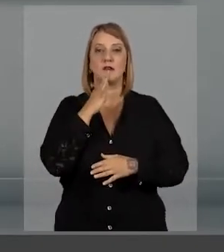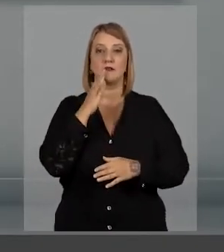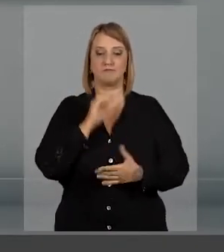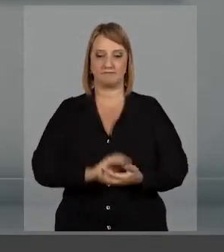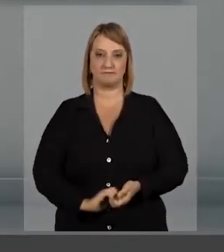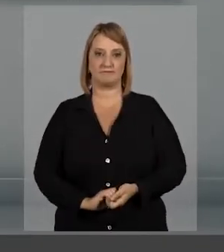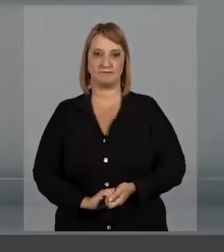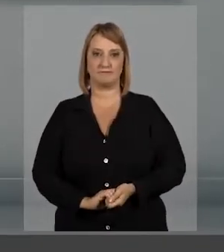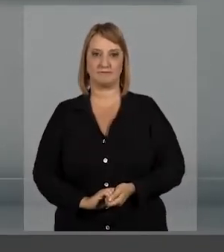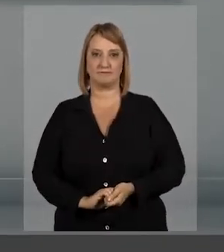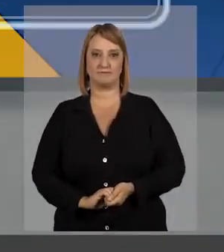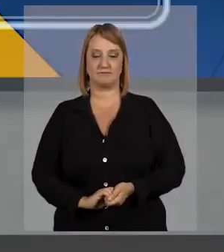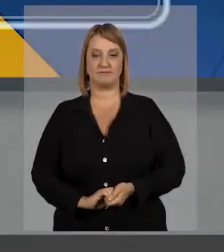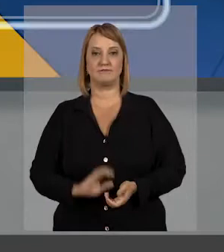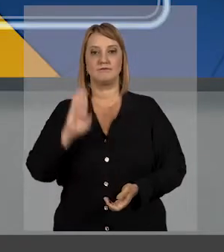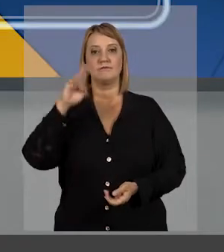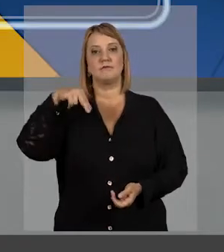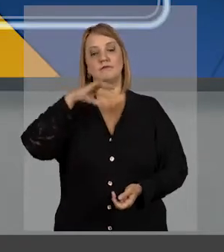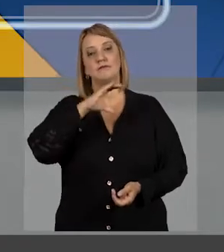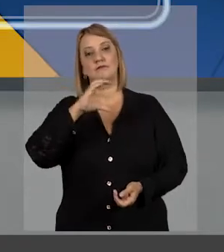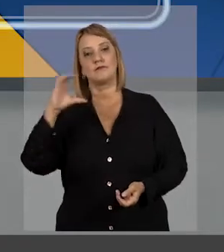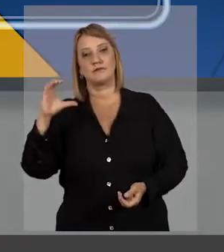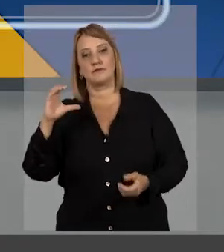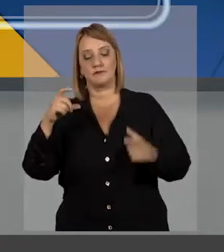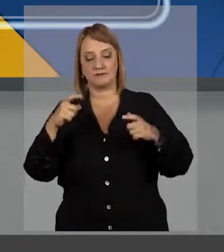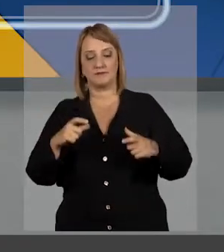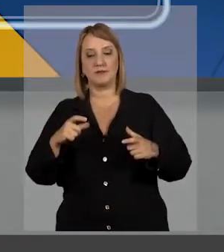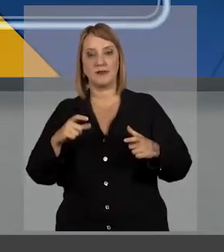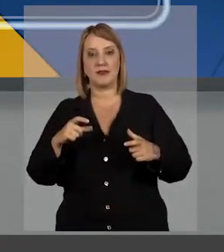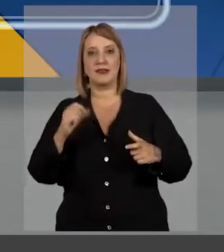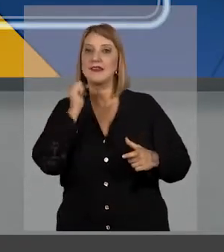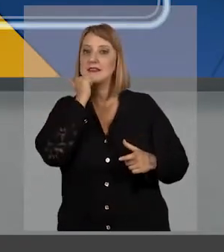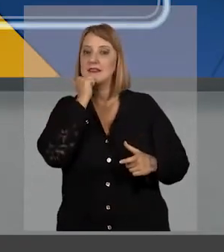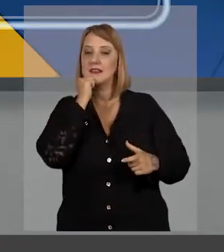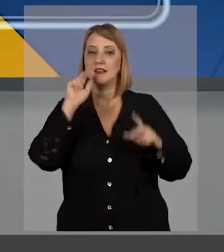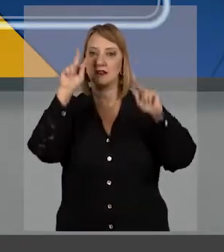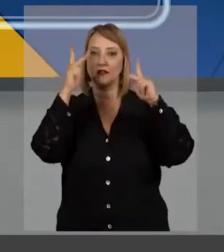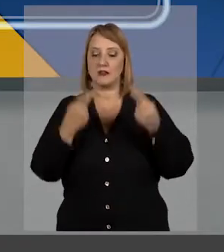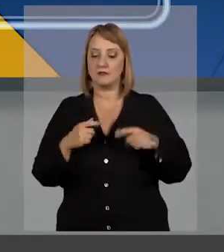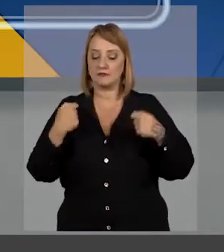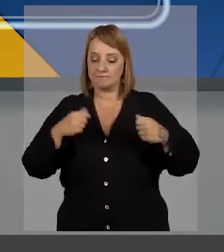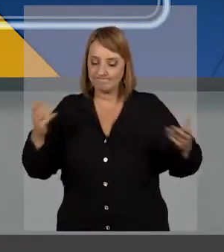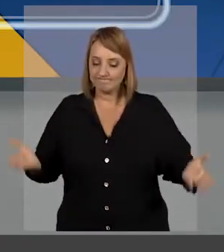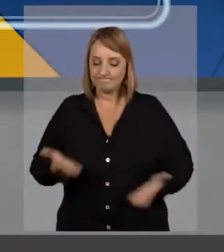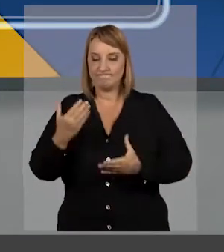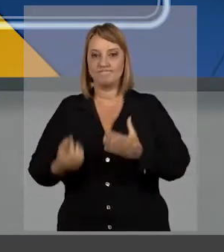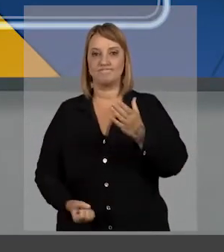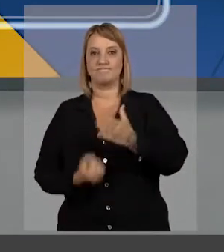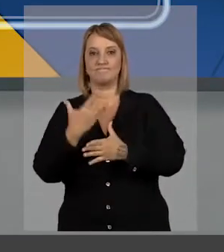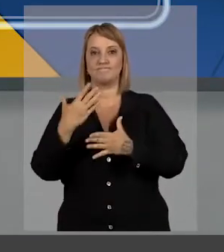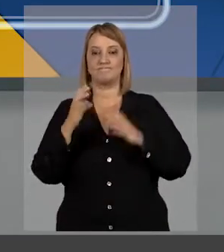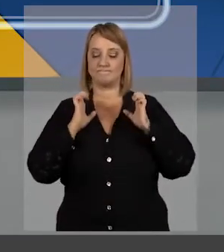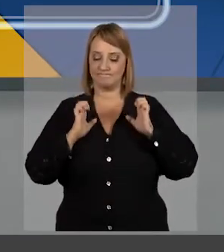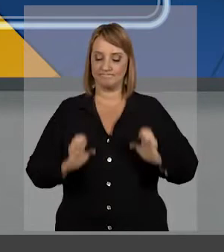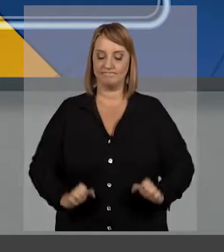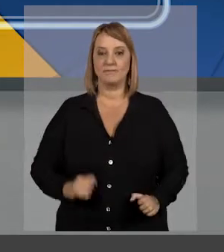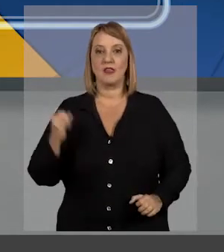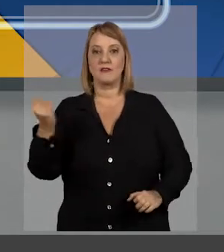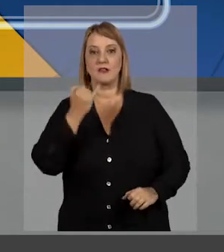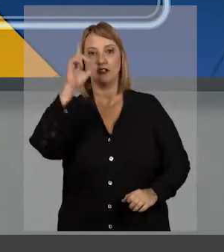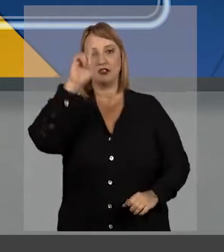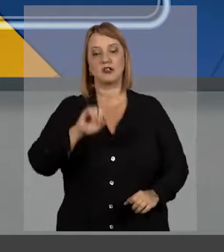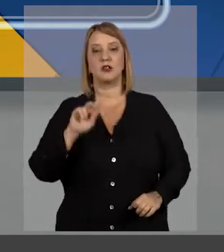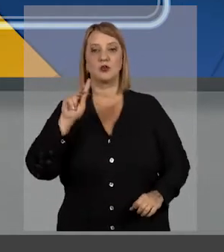conhecimentos e saberes. Para a BNCC, a área de ciências humanas deve estimular a formação ética,